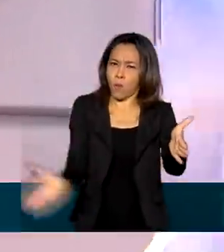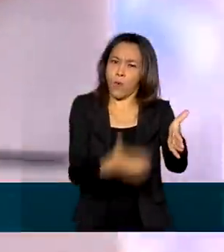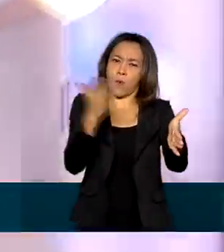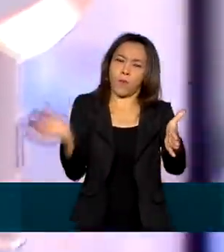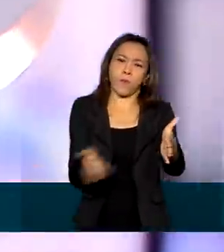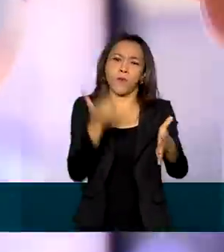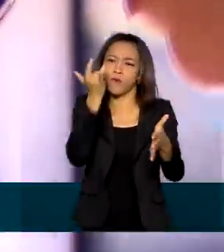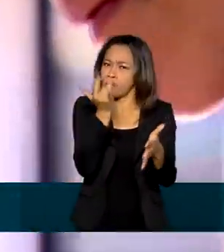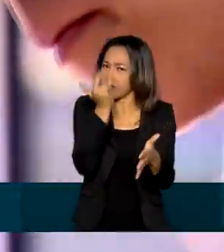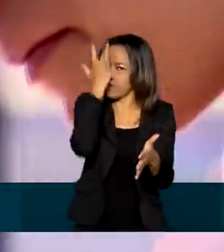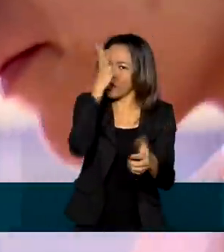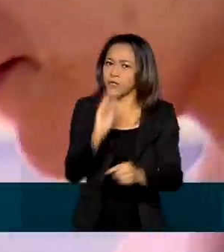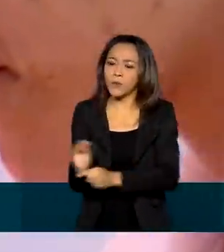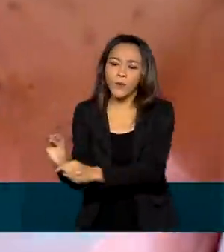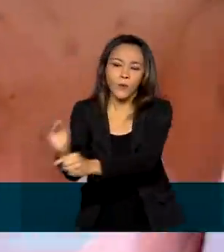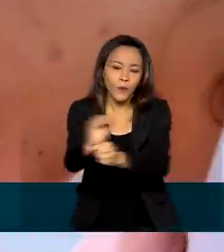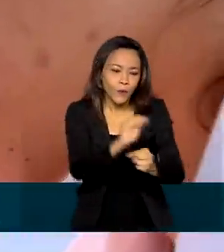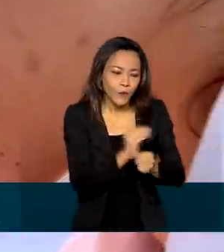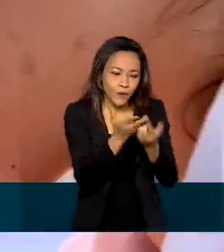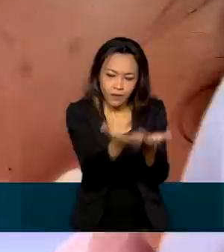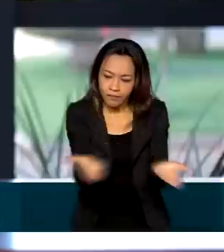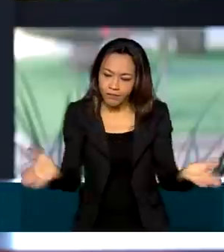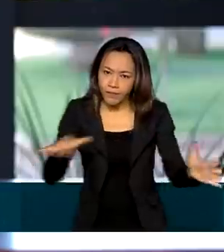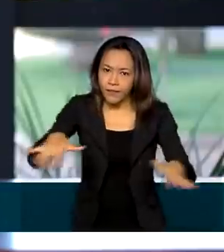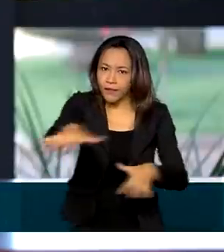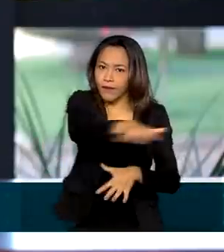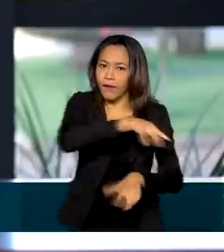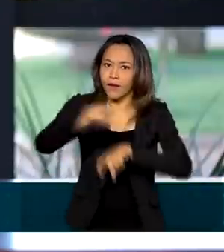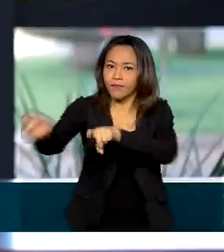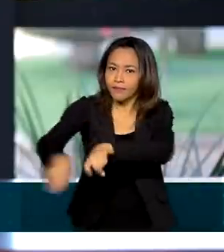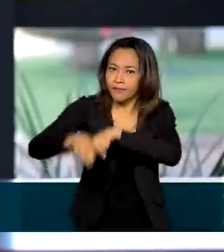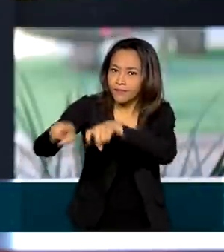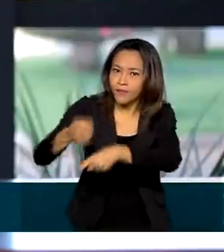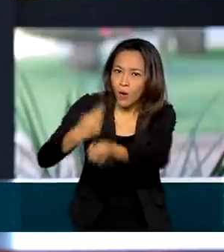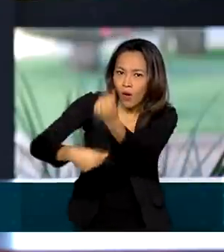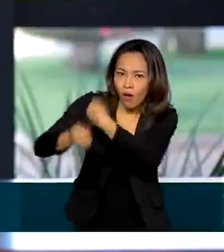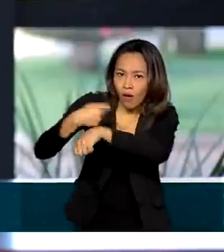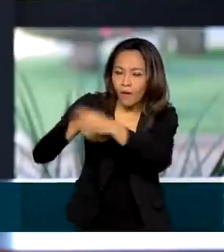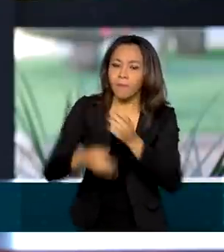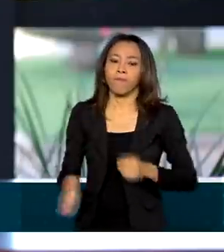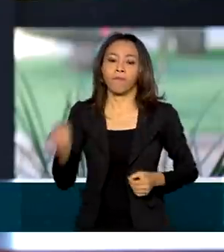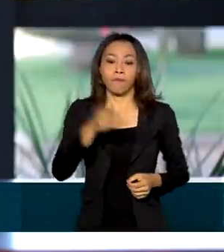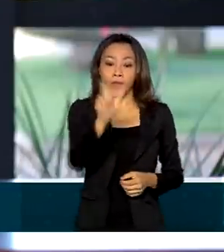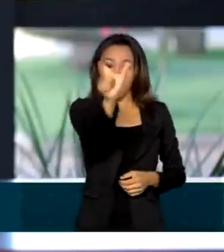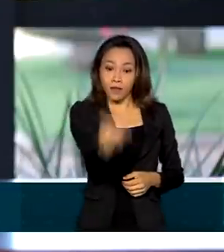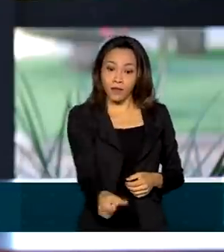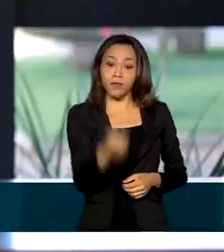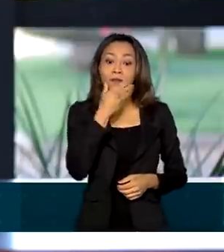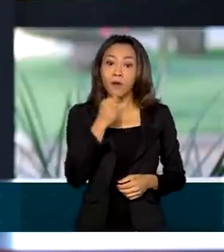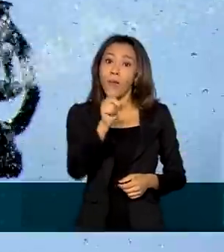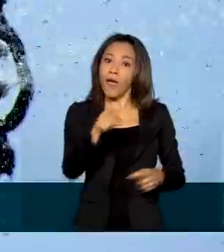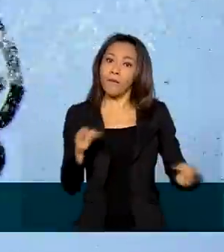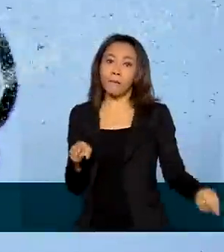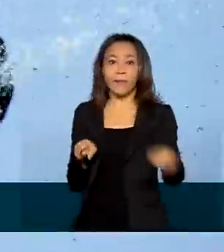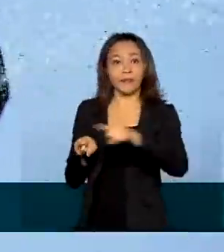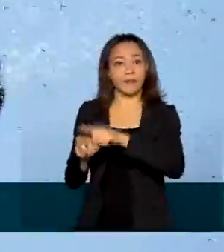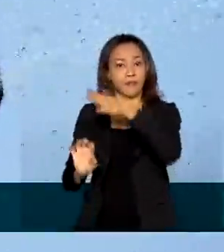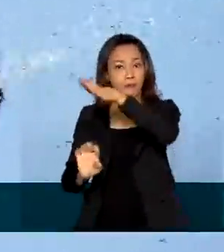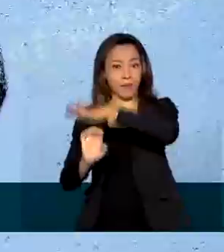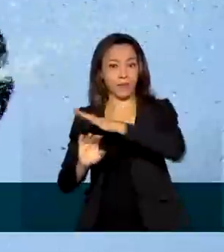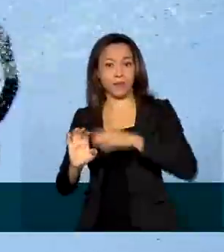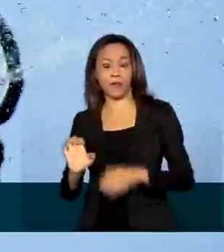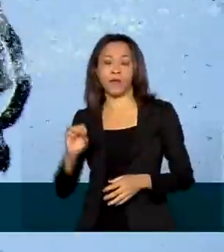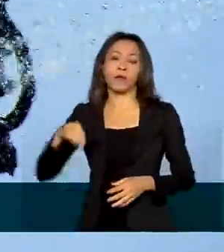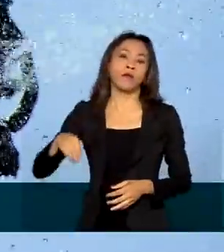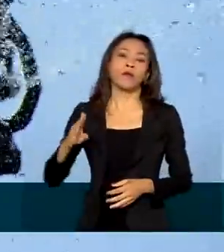a sustentabilidade do agronegócio. O empresário rural, Cláudio Nasser, é parceiro da Embrapa no projeto